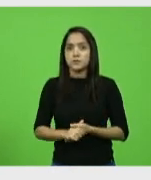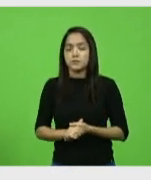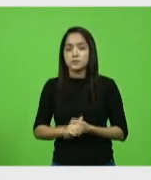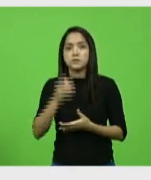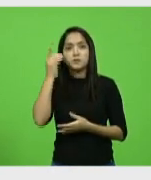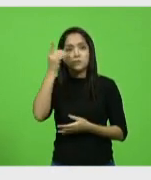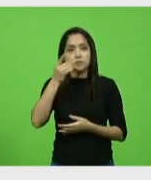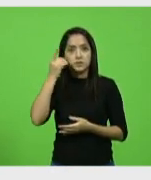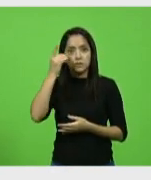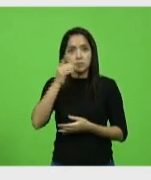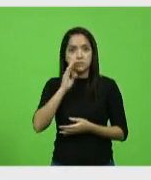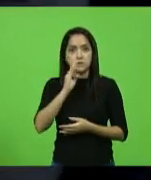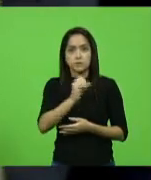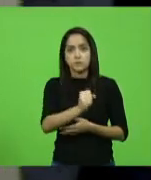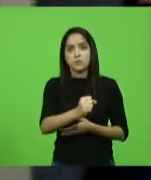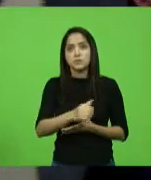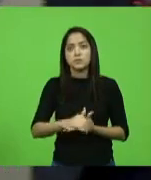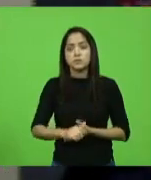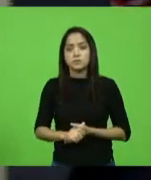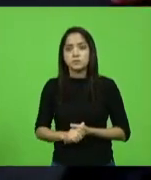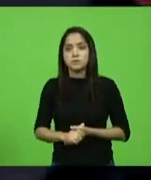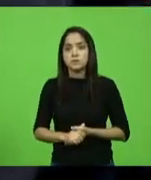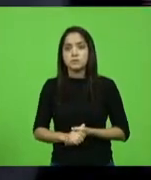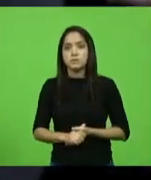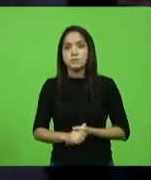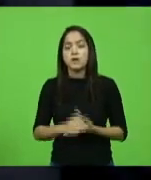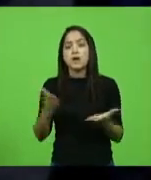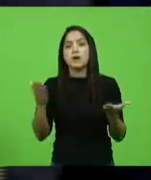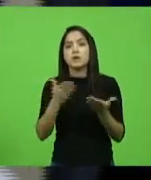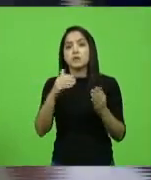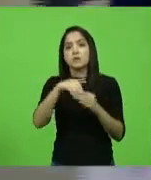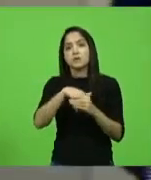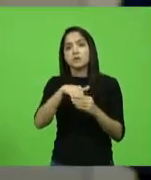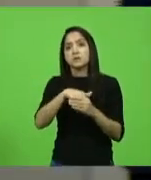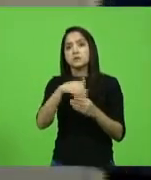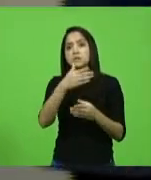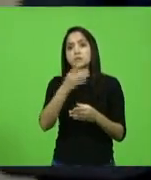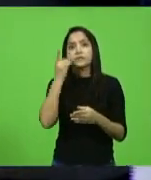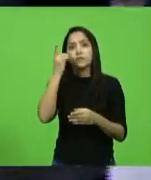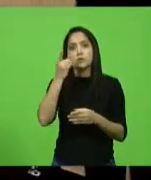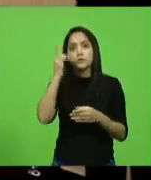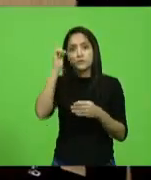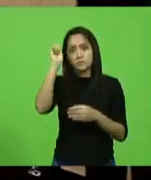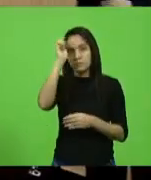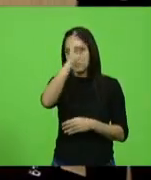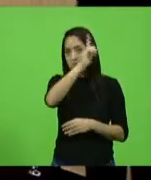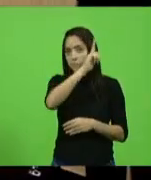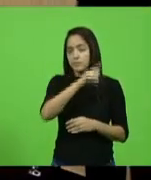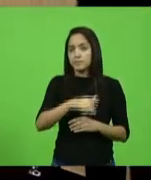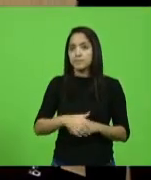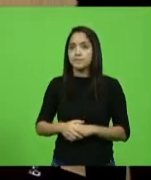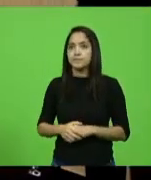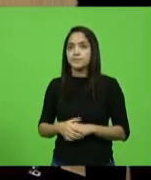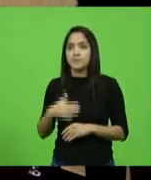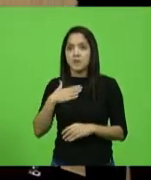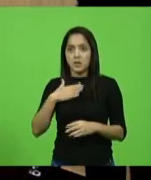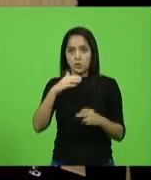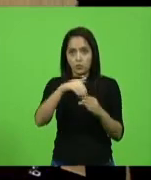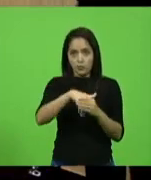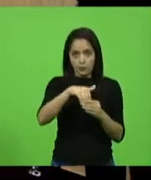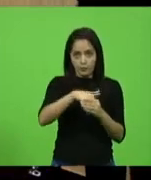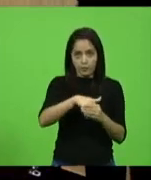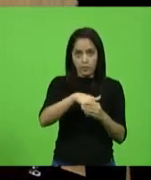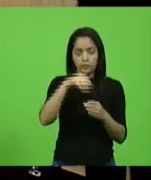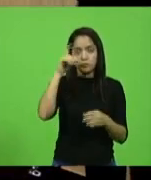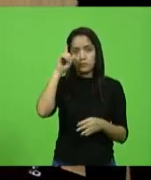no deputado Bruno Souza. Como vota o deputado Altair Silva? Eu voto em Marcos